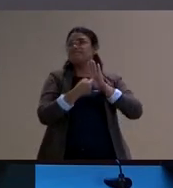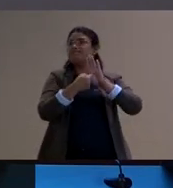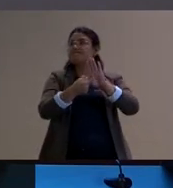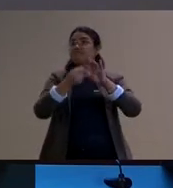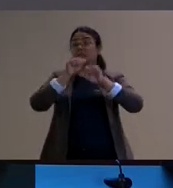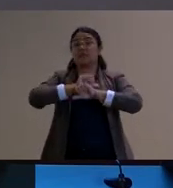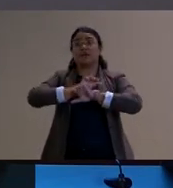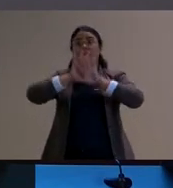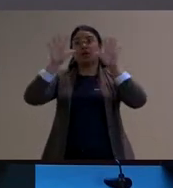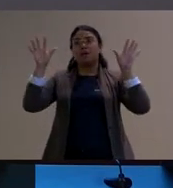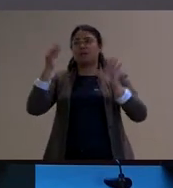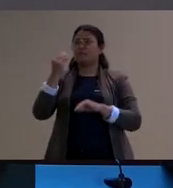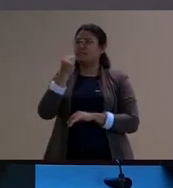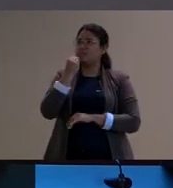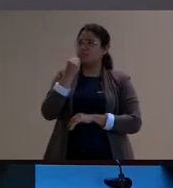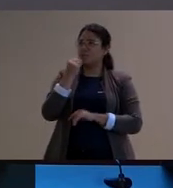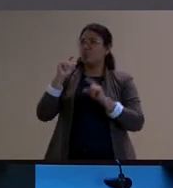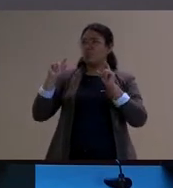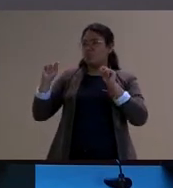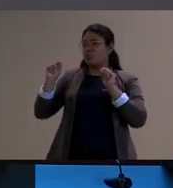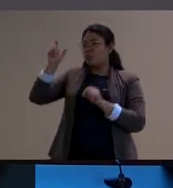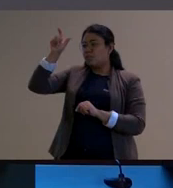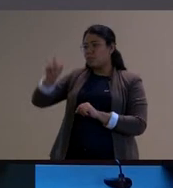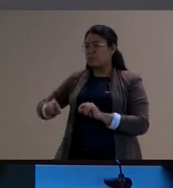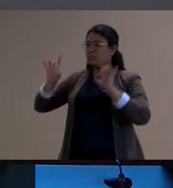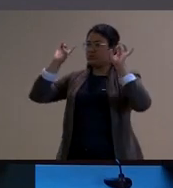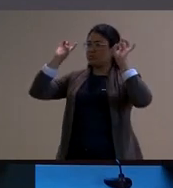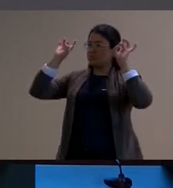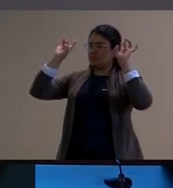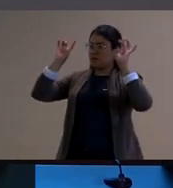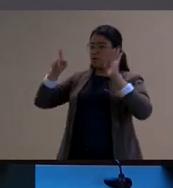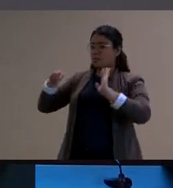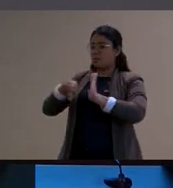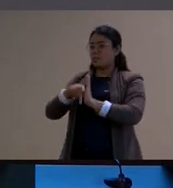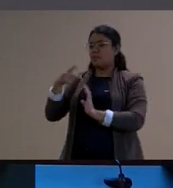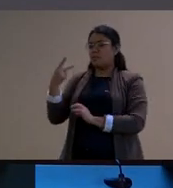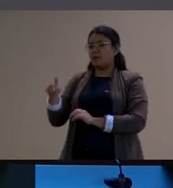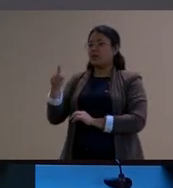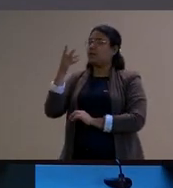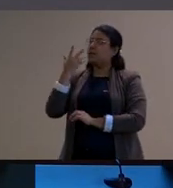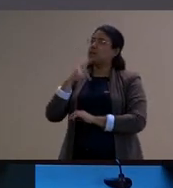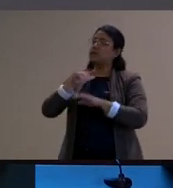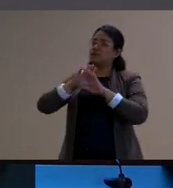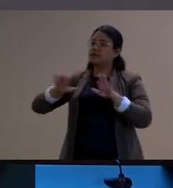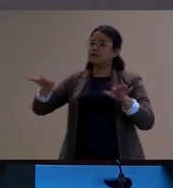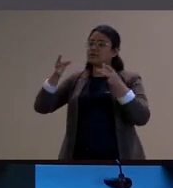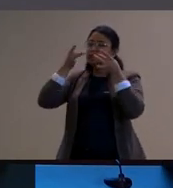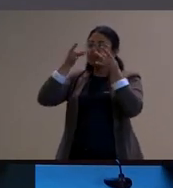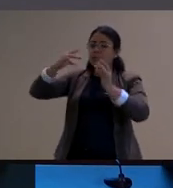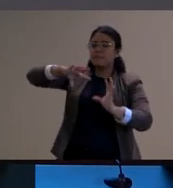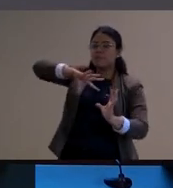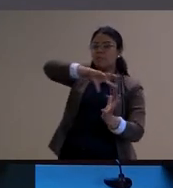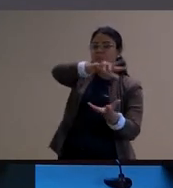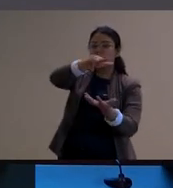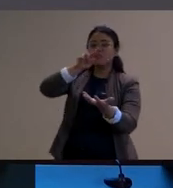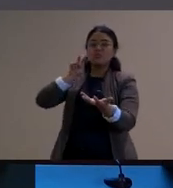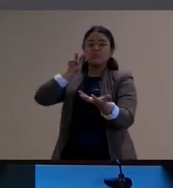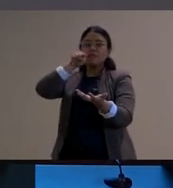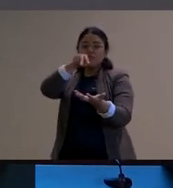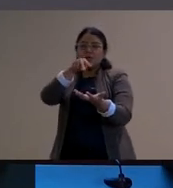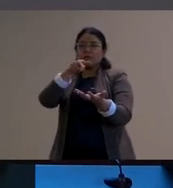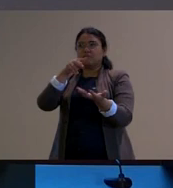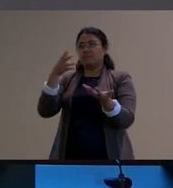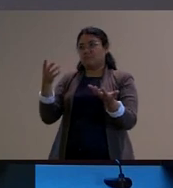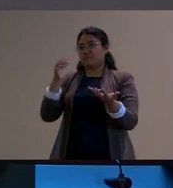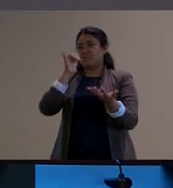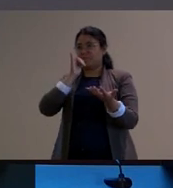essa forma particular que a criança tem de observar o mundo por exemplo no texto de